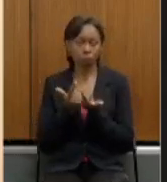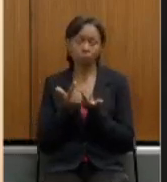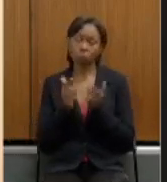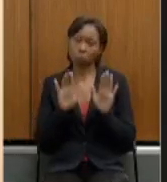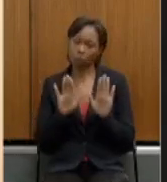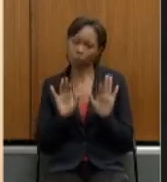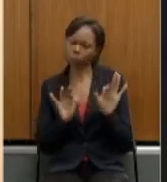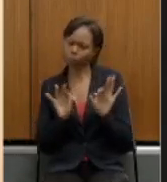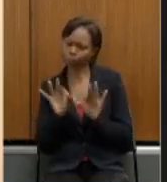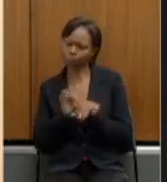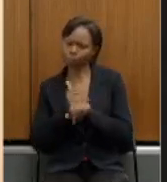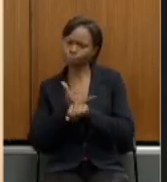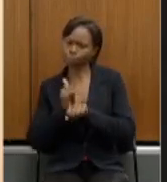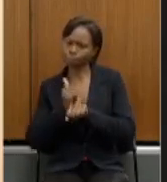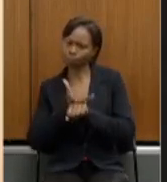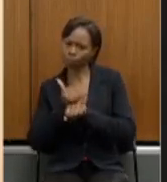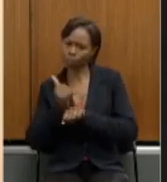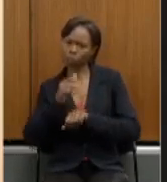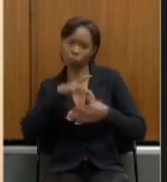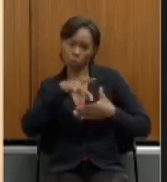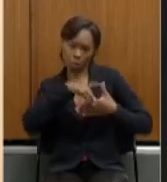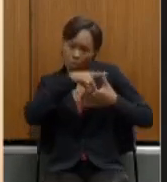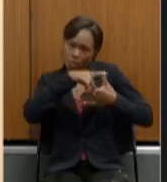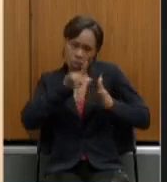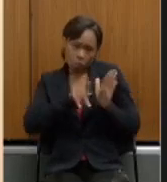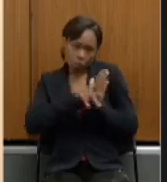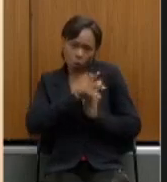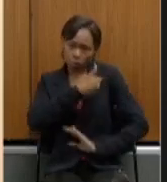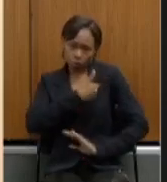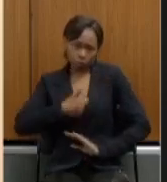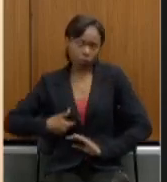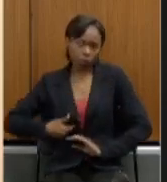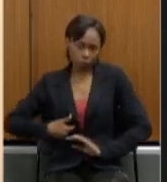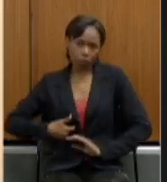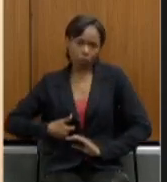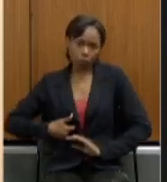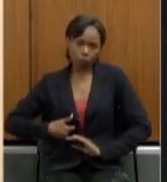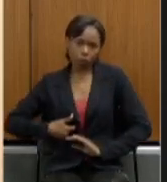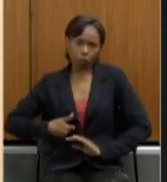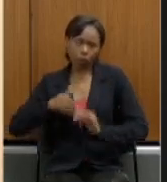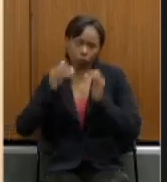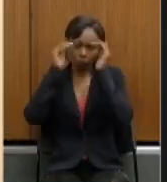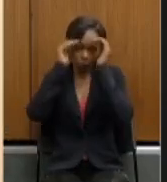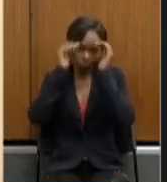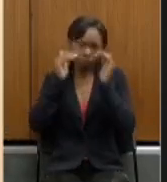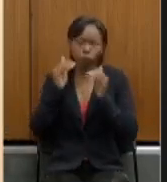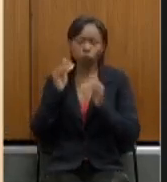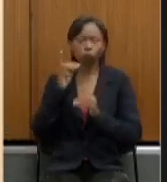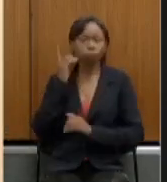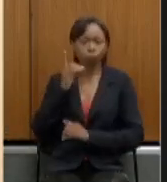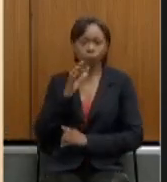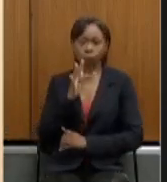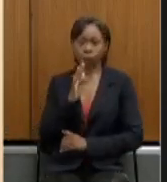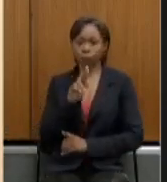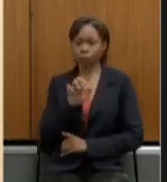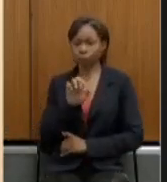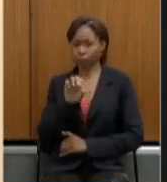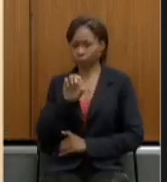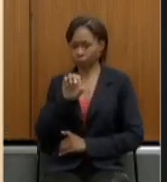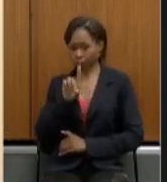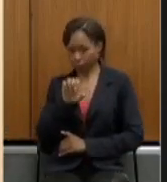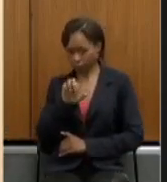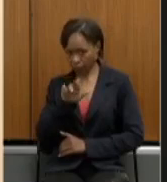adotada pela liderança do governo e sob a batuta do deputado Frederico Antunes foi